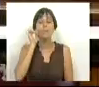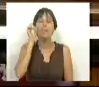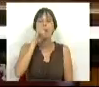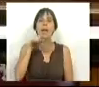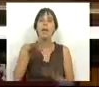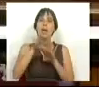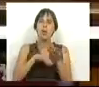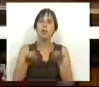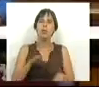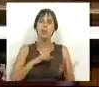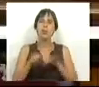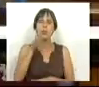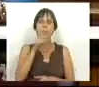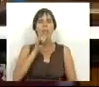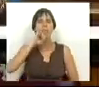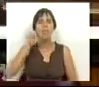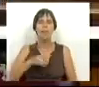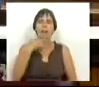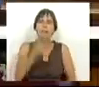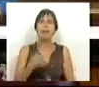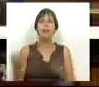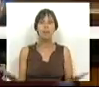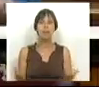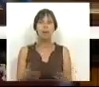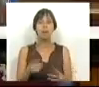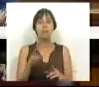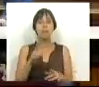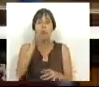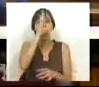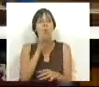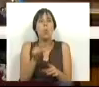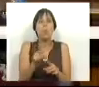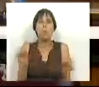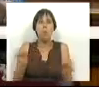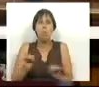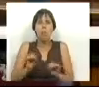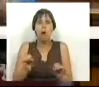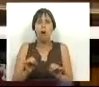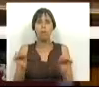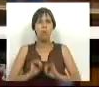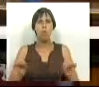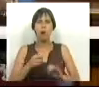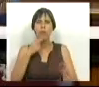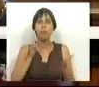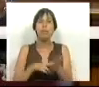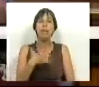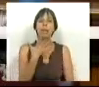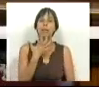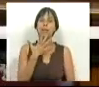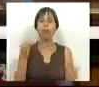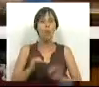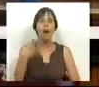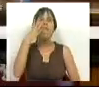nestas condições, Sr. Deputado, é que consegue acreditar na palavra de um Governo que não tem rigor nenhum,